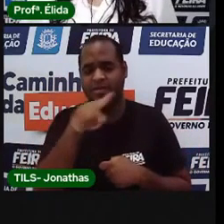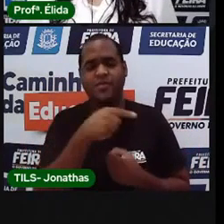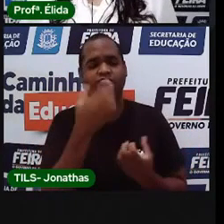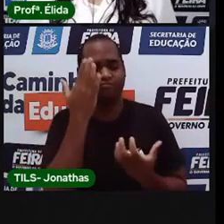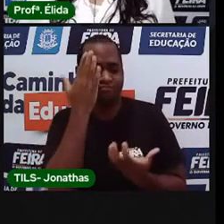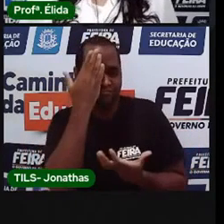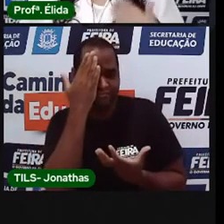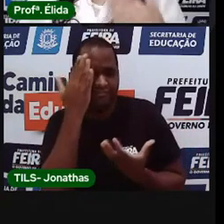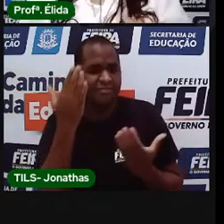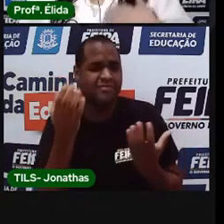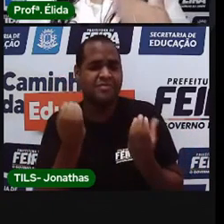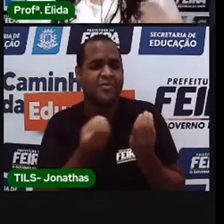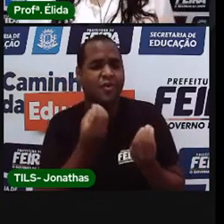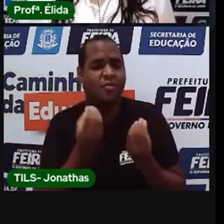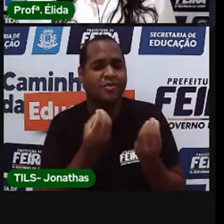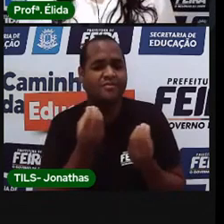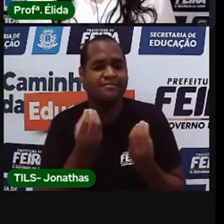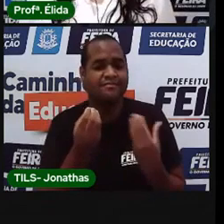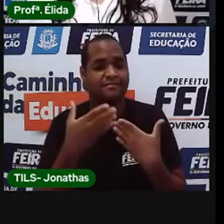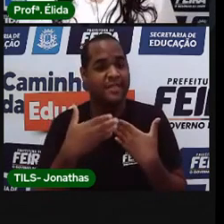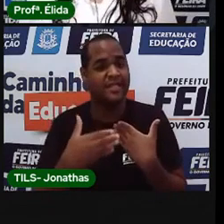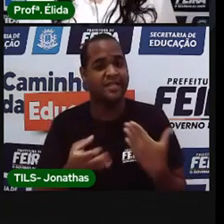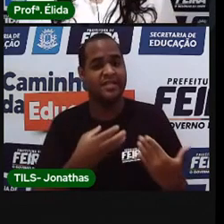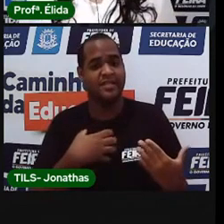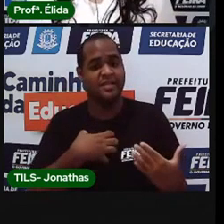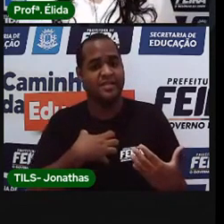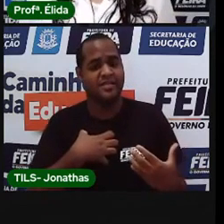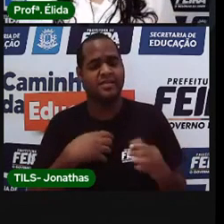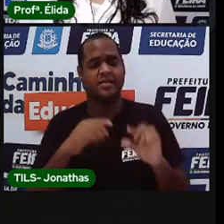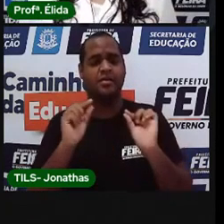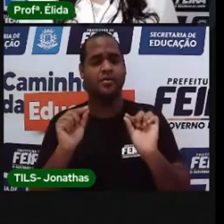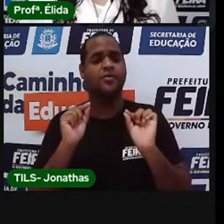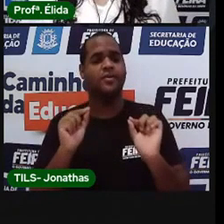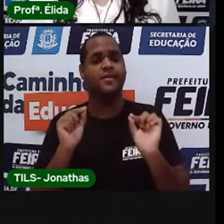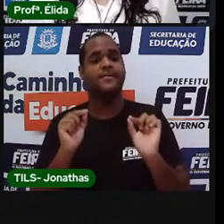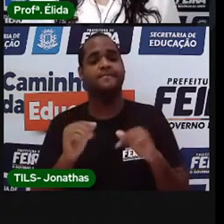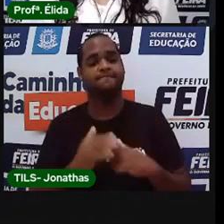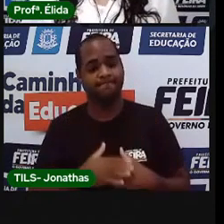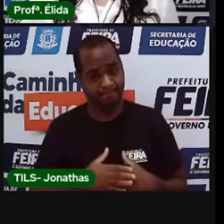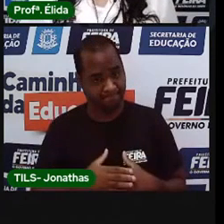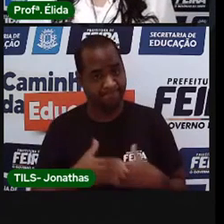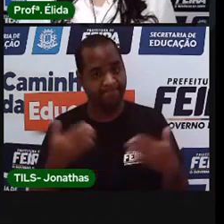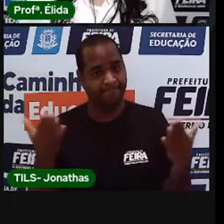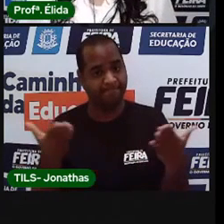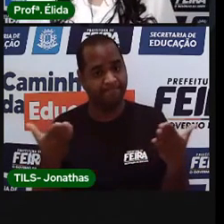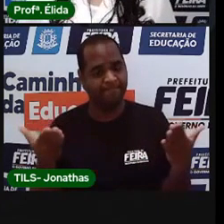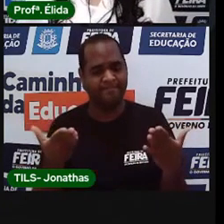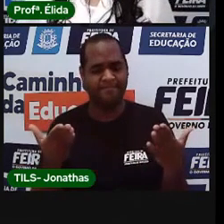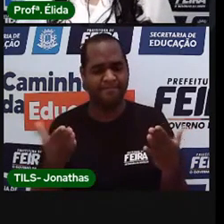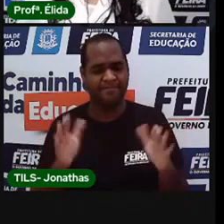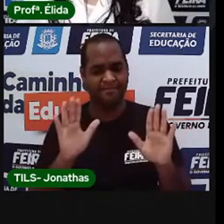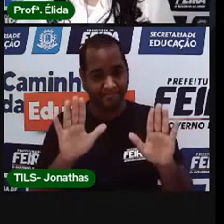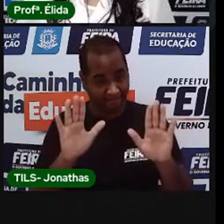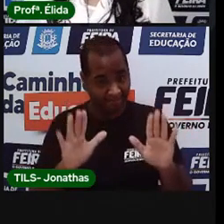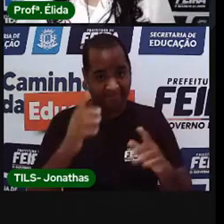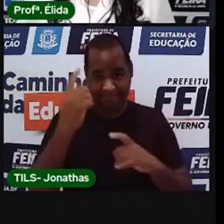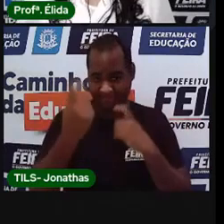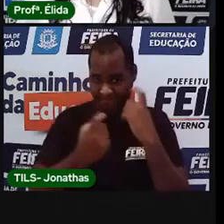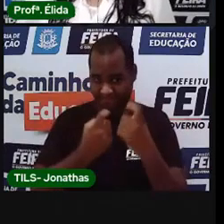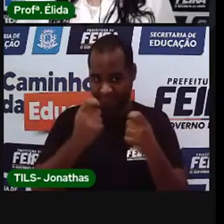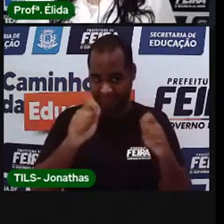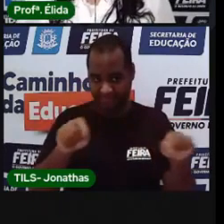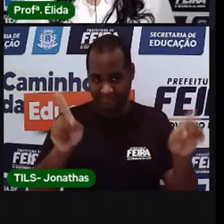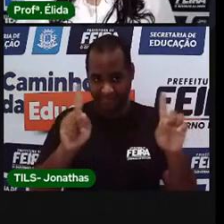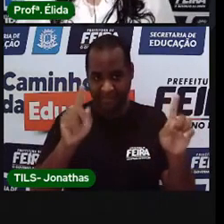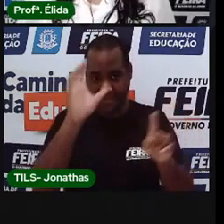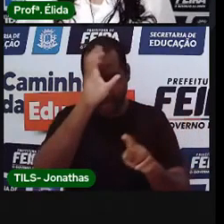sabe como lidar com o que a gente está sentindo naquela hora. Mas hoje, nós vamos aprender um pouquinho.